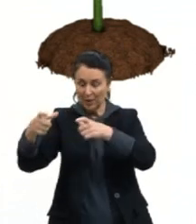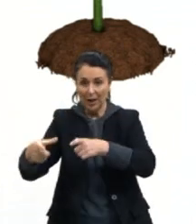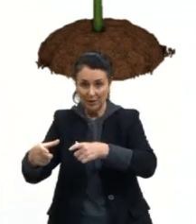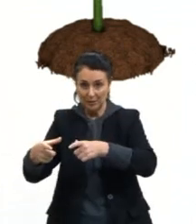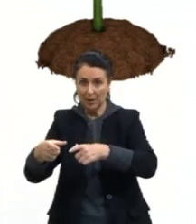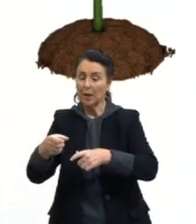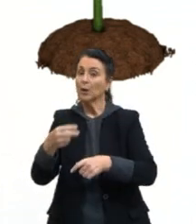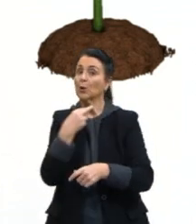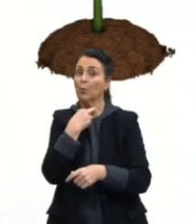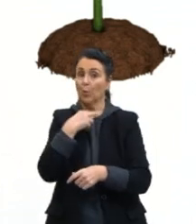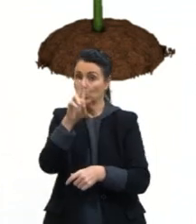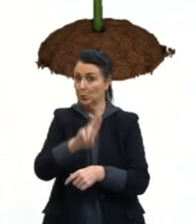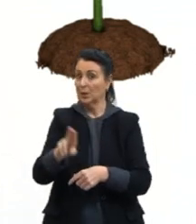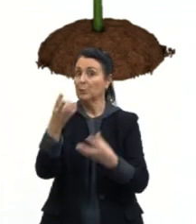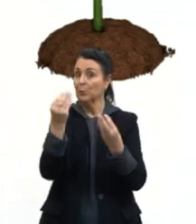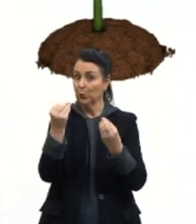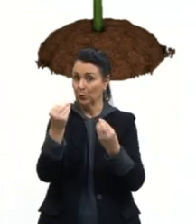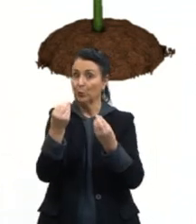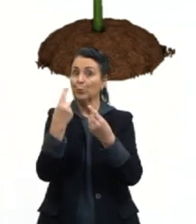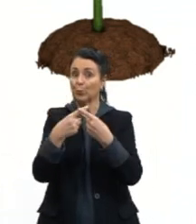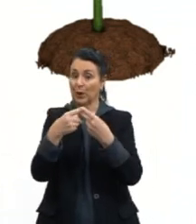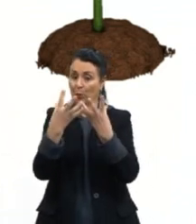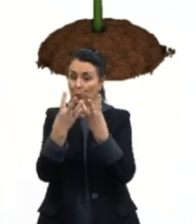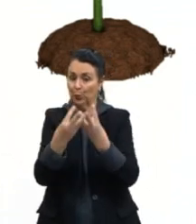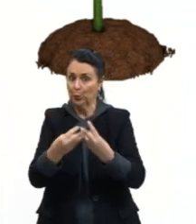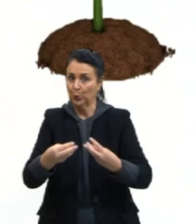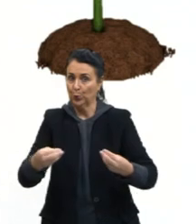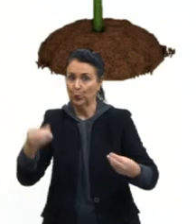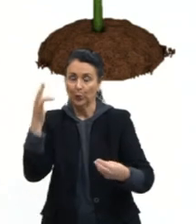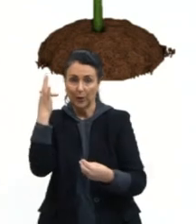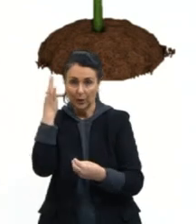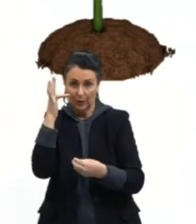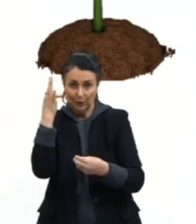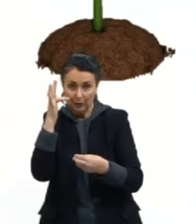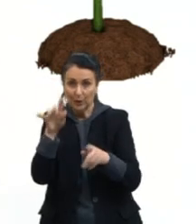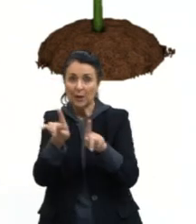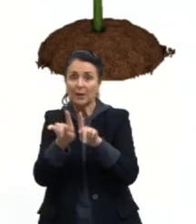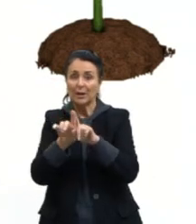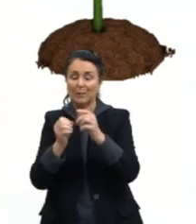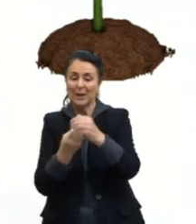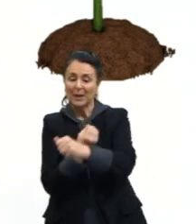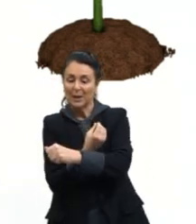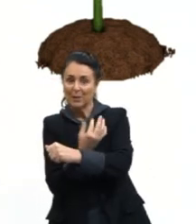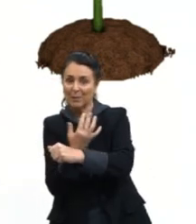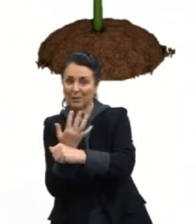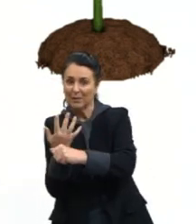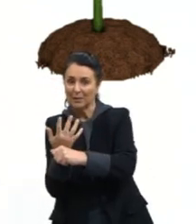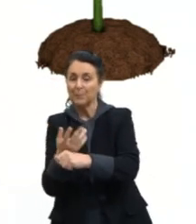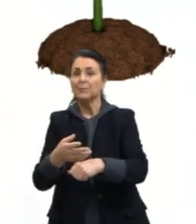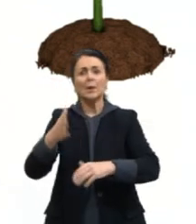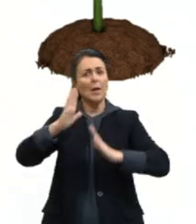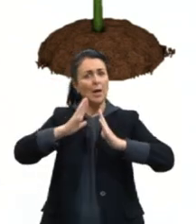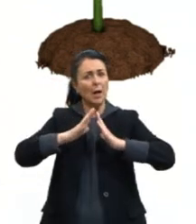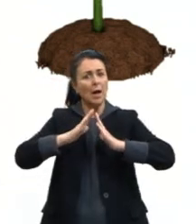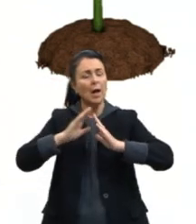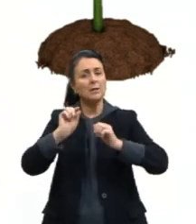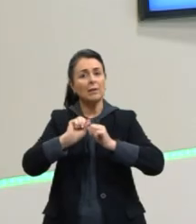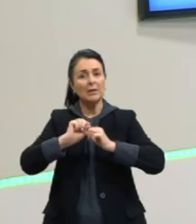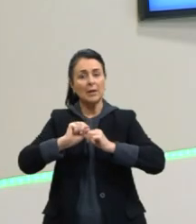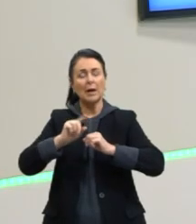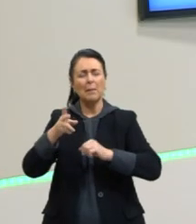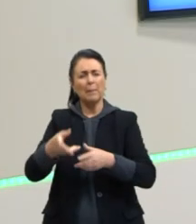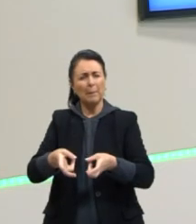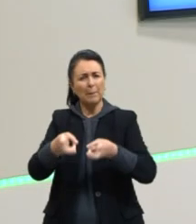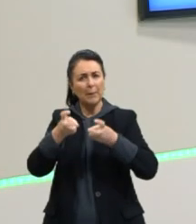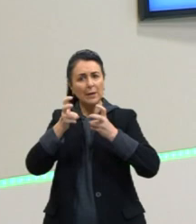a planta. Então, às vezes a gente faz isso em casa, essa tática também. Vocês já perceberam que quando a gente enrola